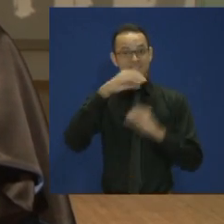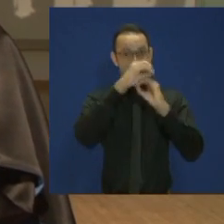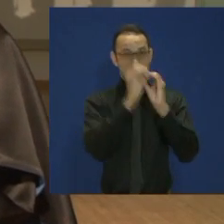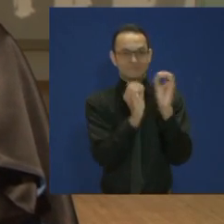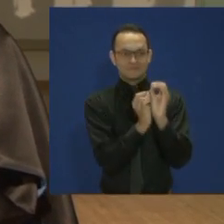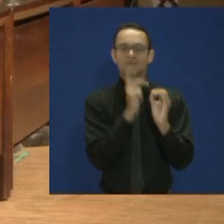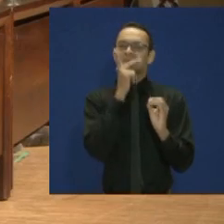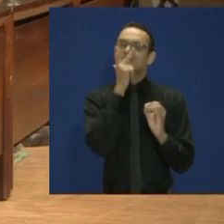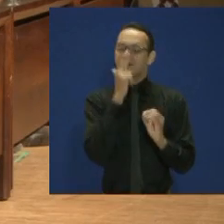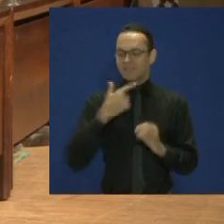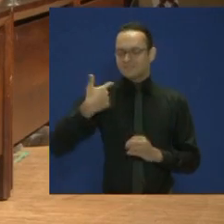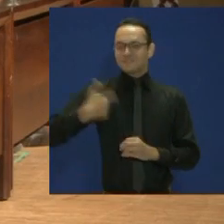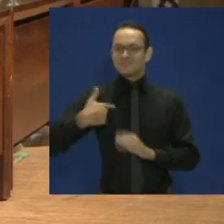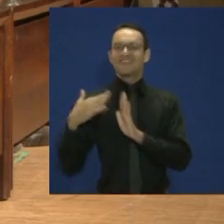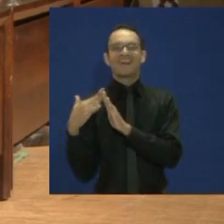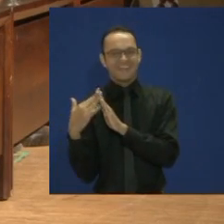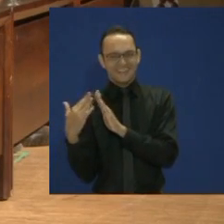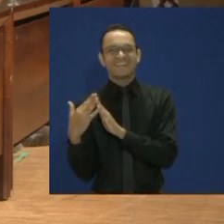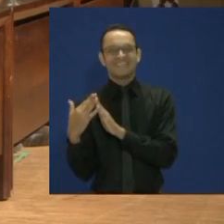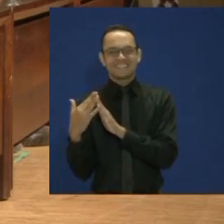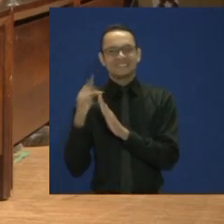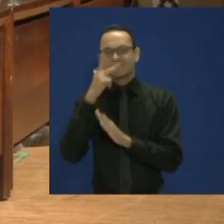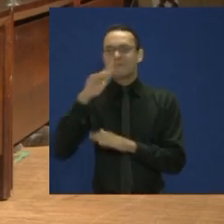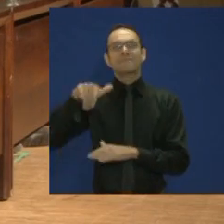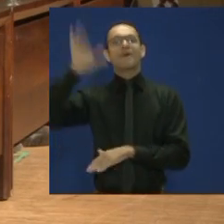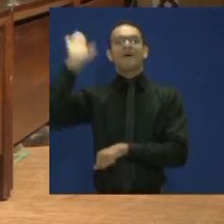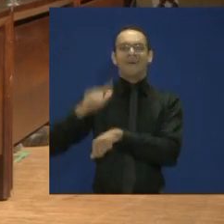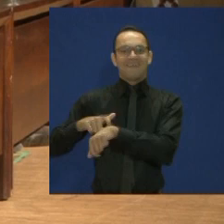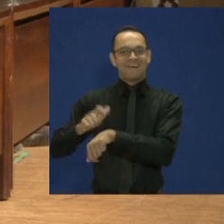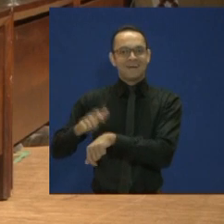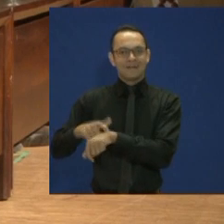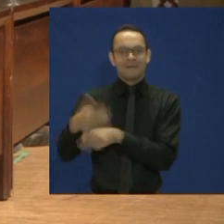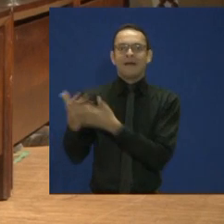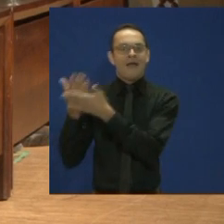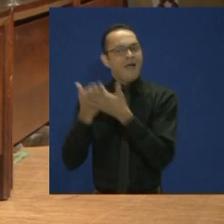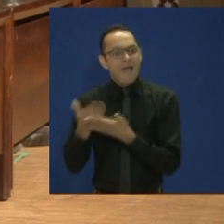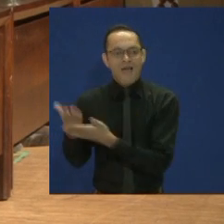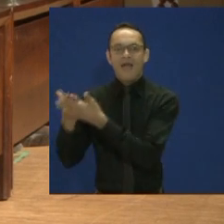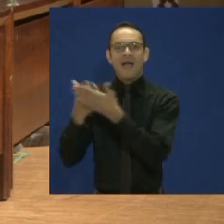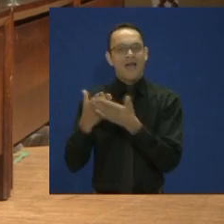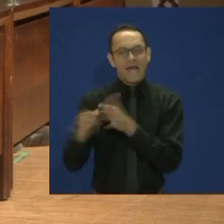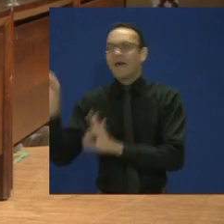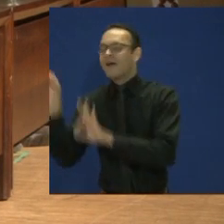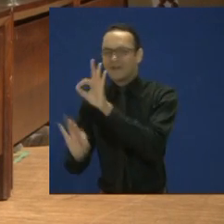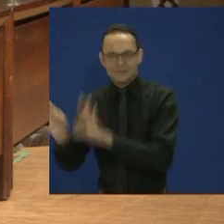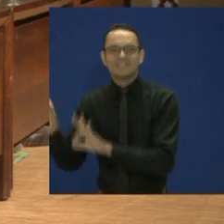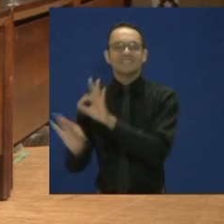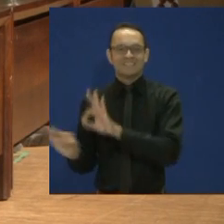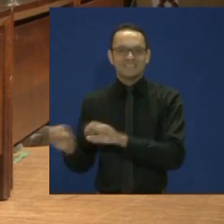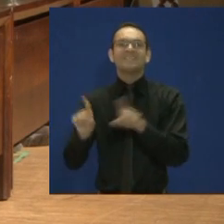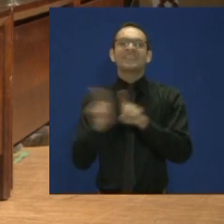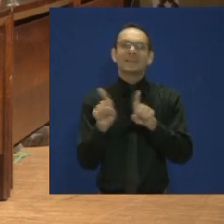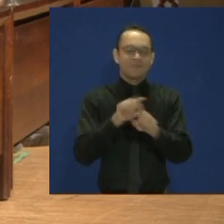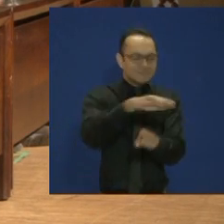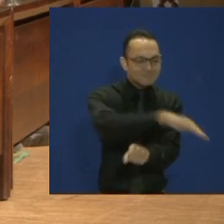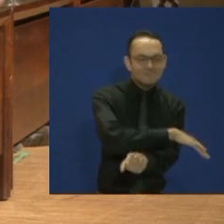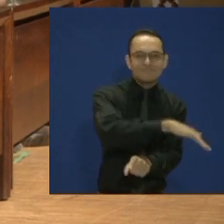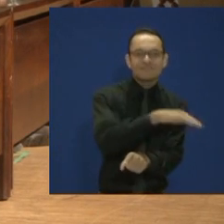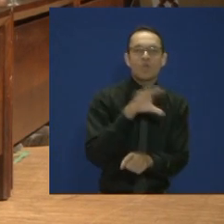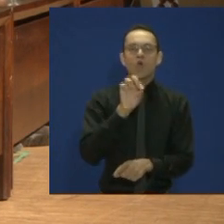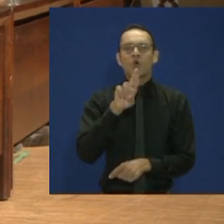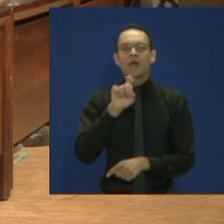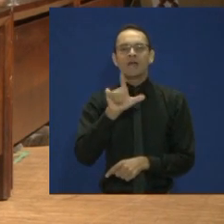pois passamos mais tempo aqui do que em nossa própria casa. Foi ao longo dos corredores que fizemos amizades que serão